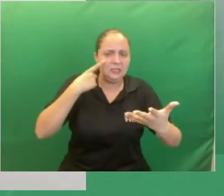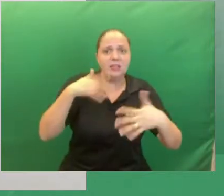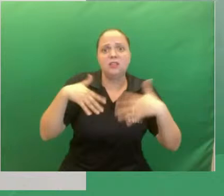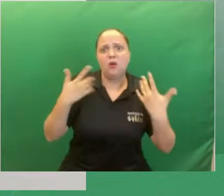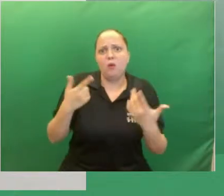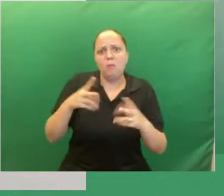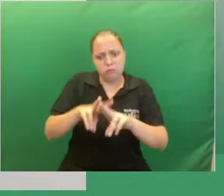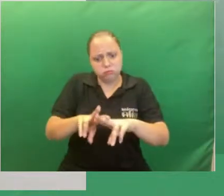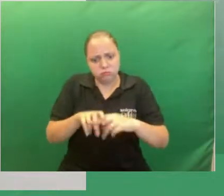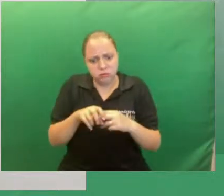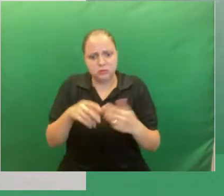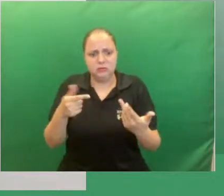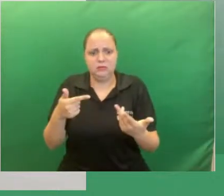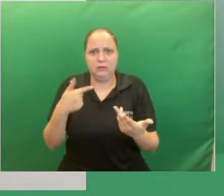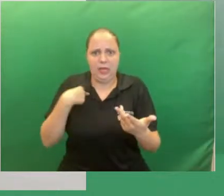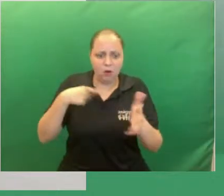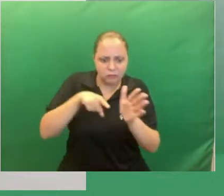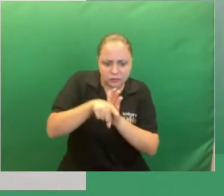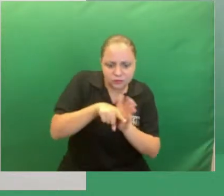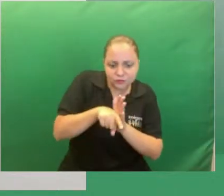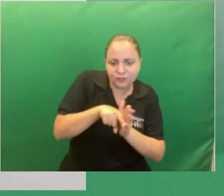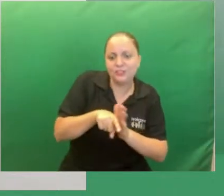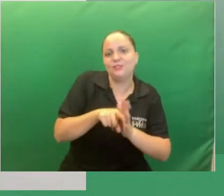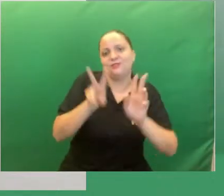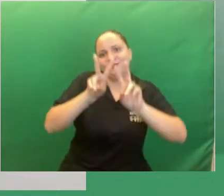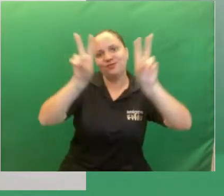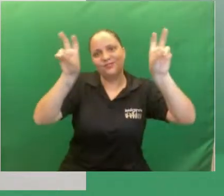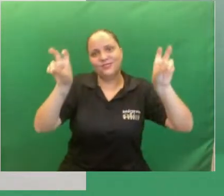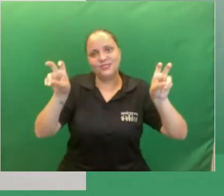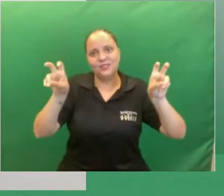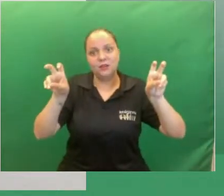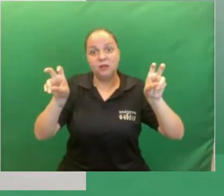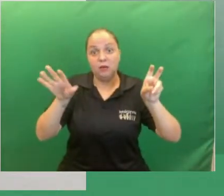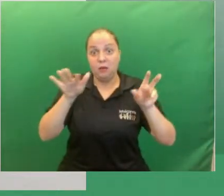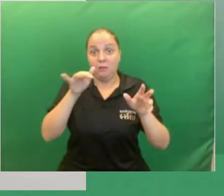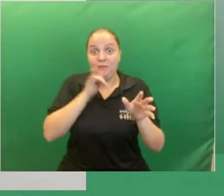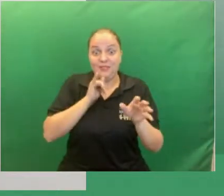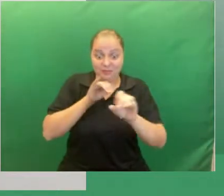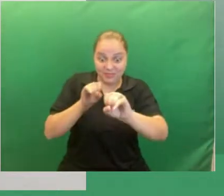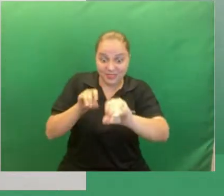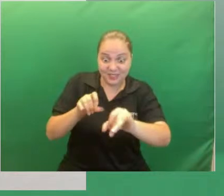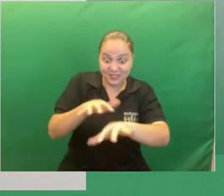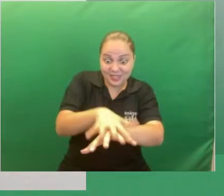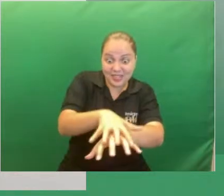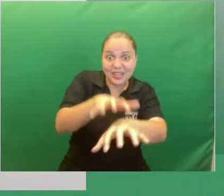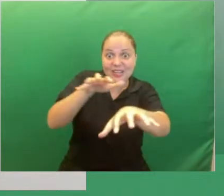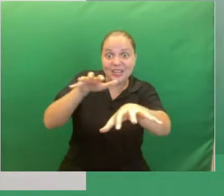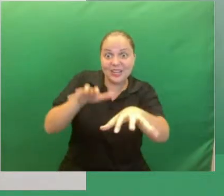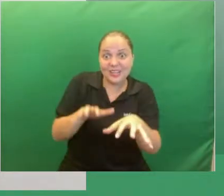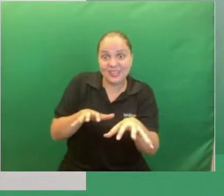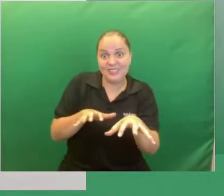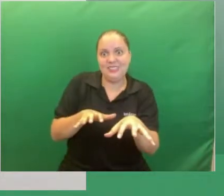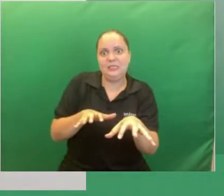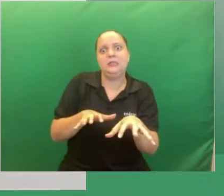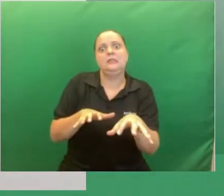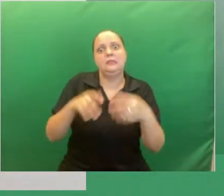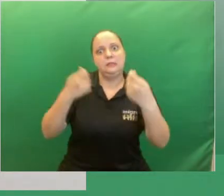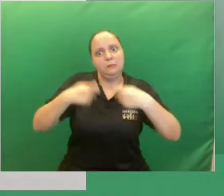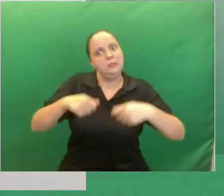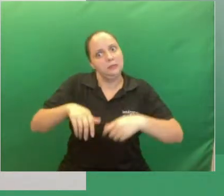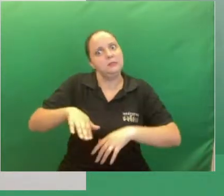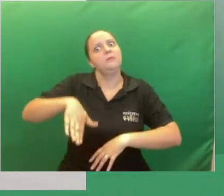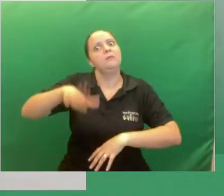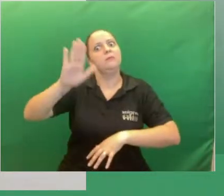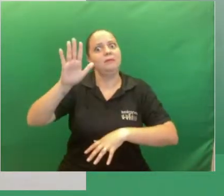buscar a investigar um pouquinho o assunto o ensino remoto enfatizou mais nessa necessidade de buscar